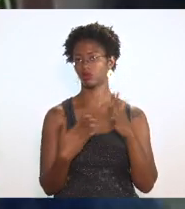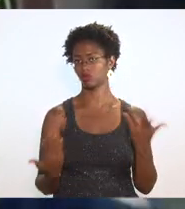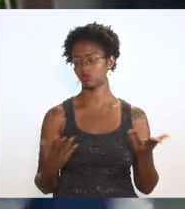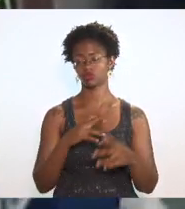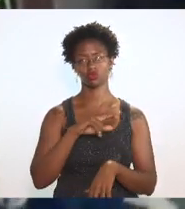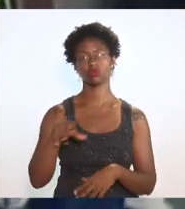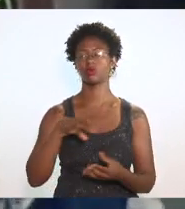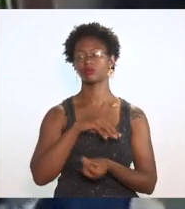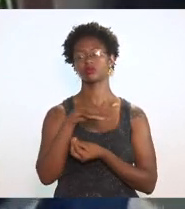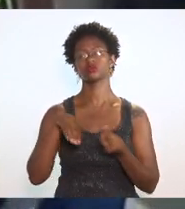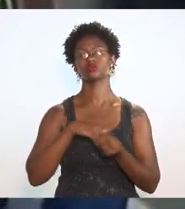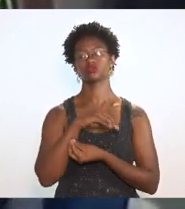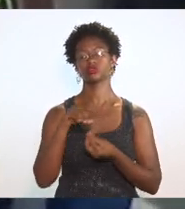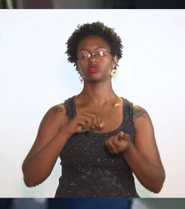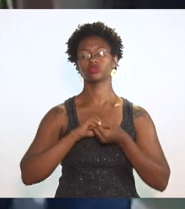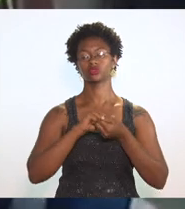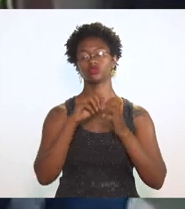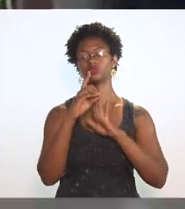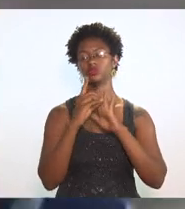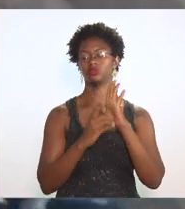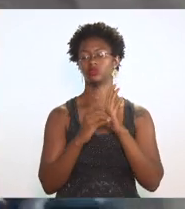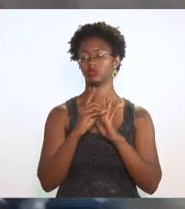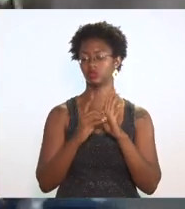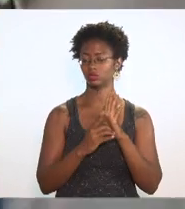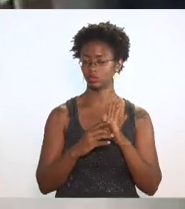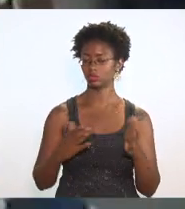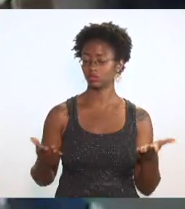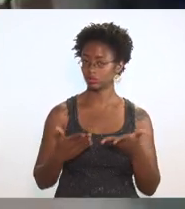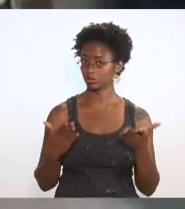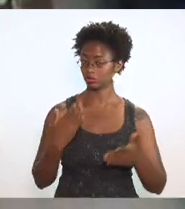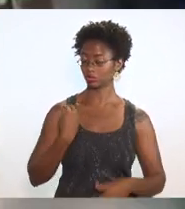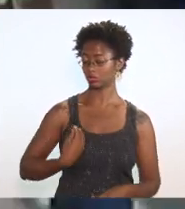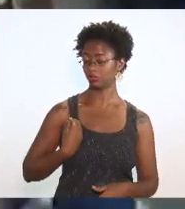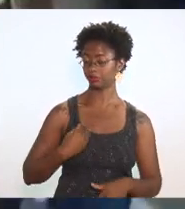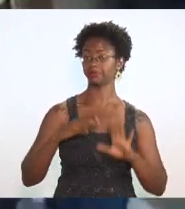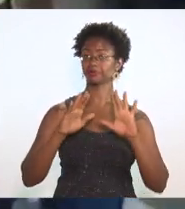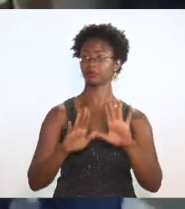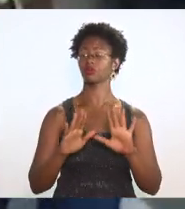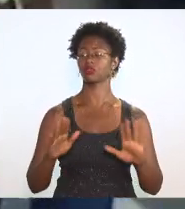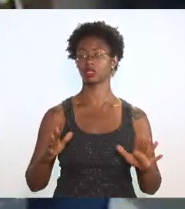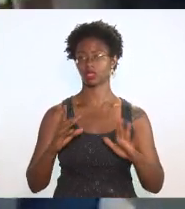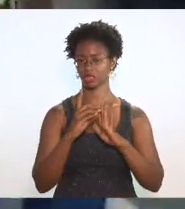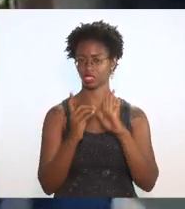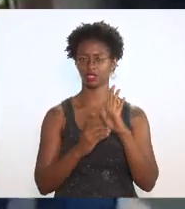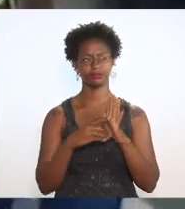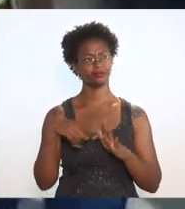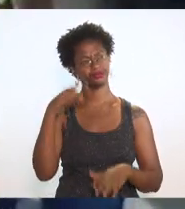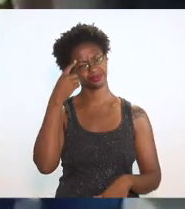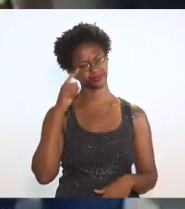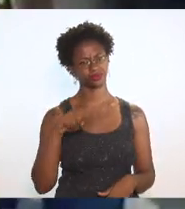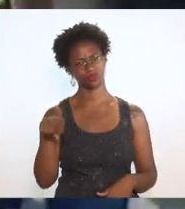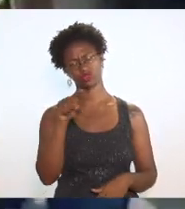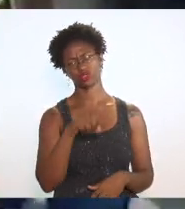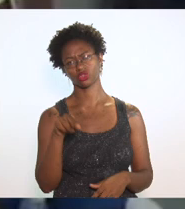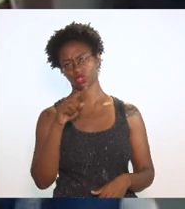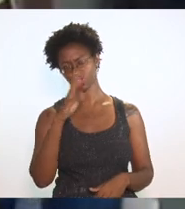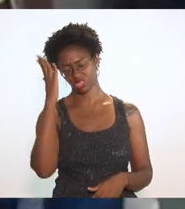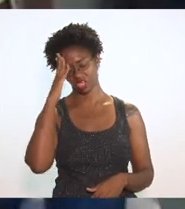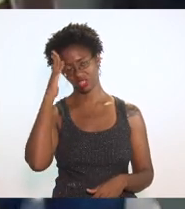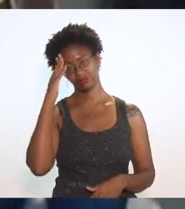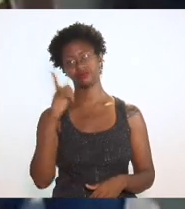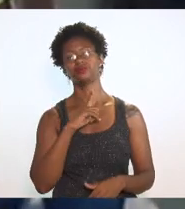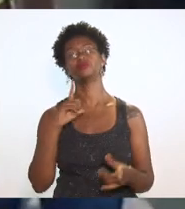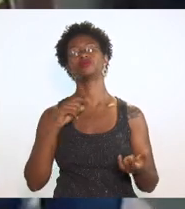com o decreto hoje em vigor inclusive esse decreto não sei se a senhora percebeu ele teve uma alteração agora no dia